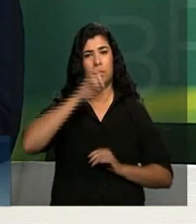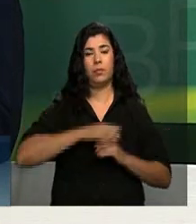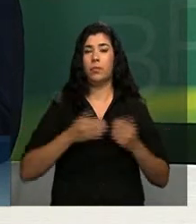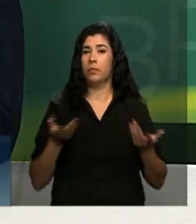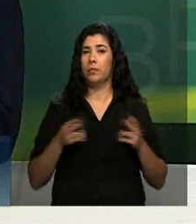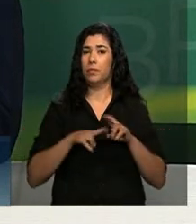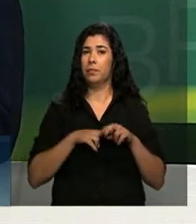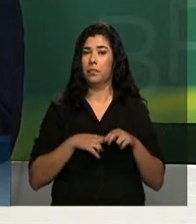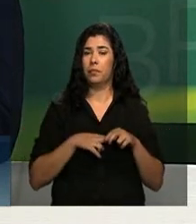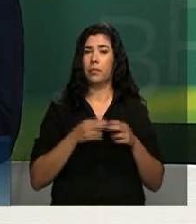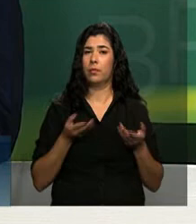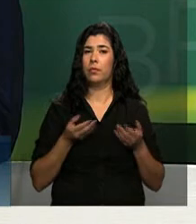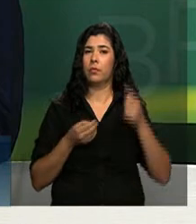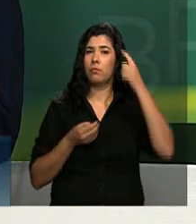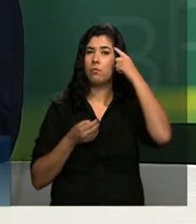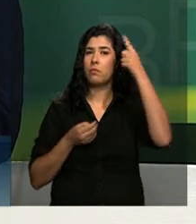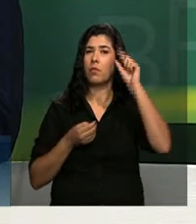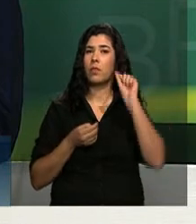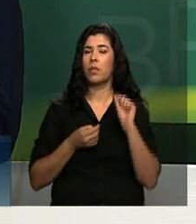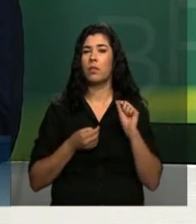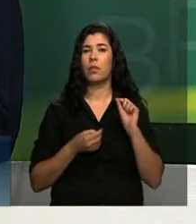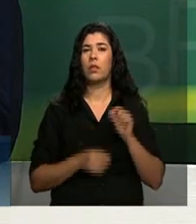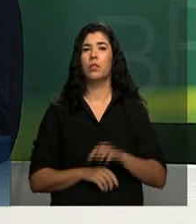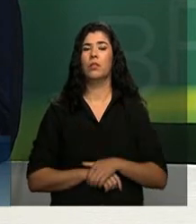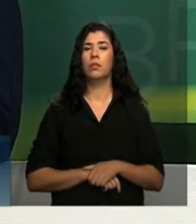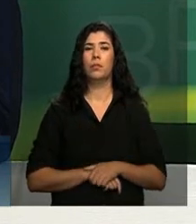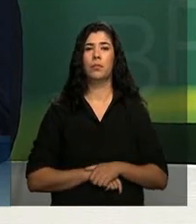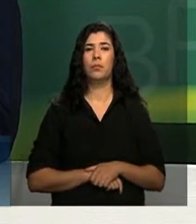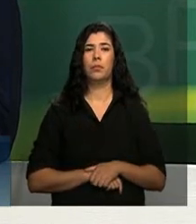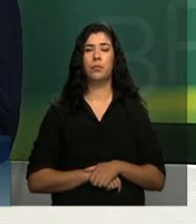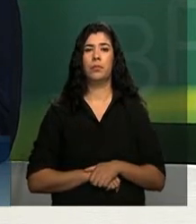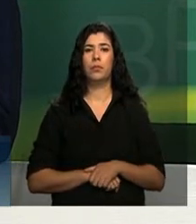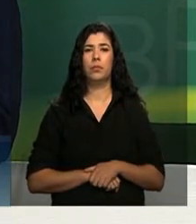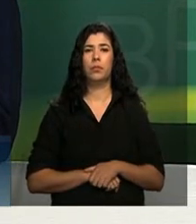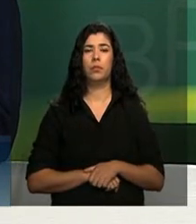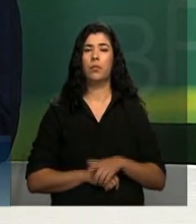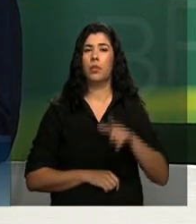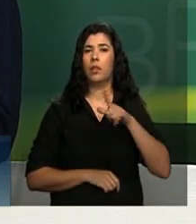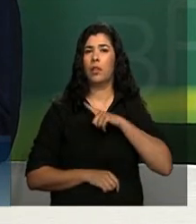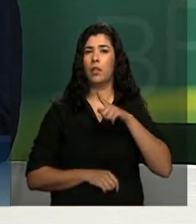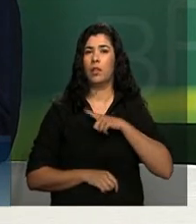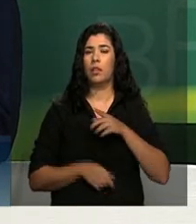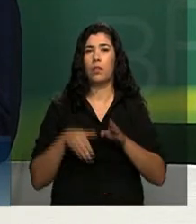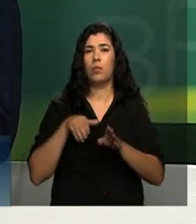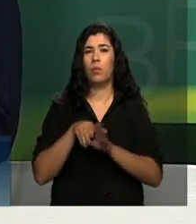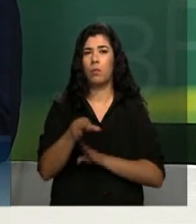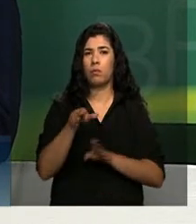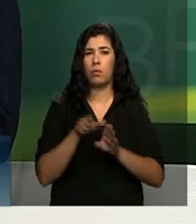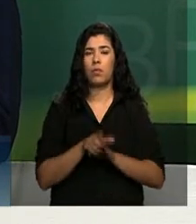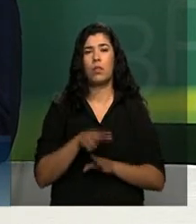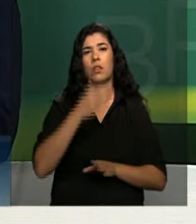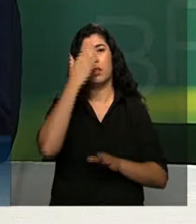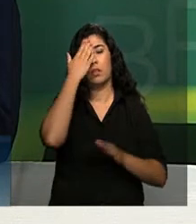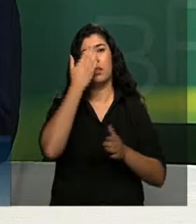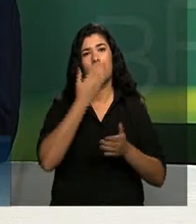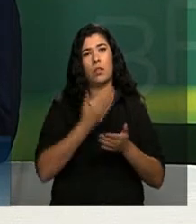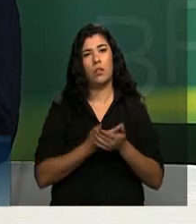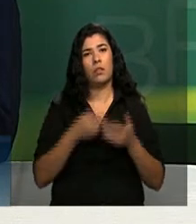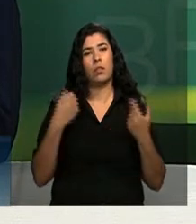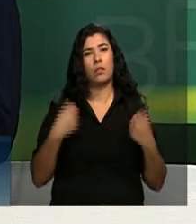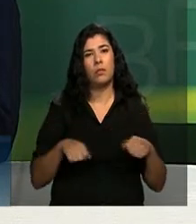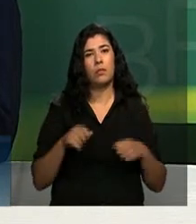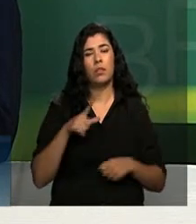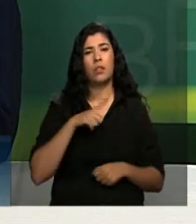Portanto, eu penso que essa orientação ela tem que ser colocada em prática pela